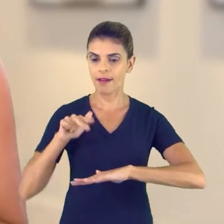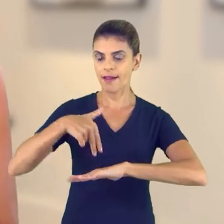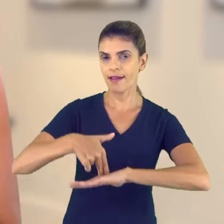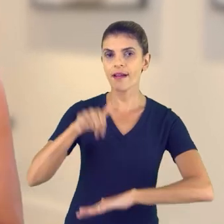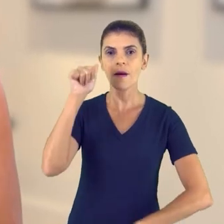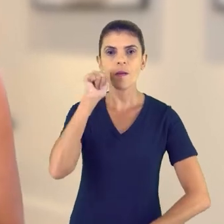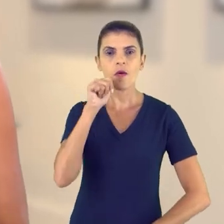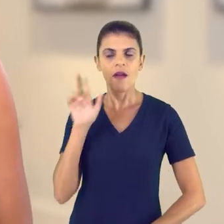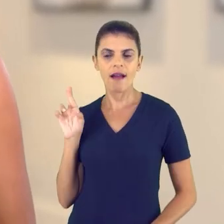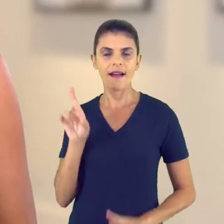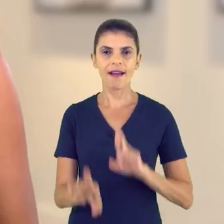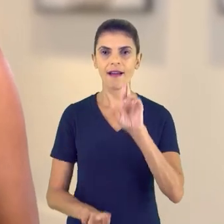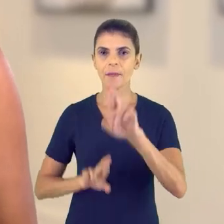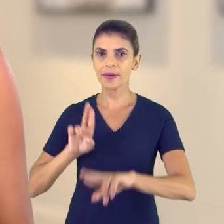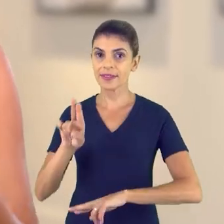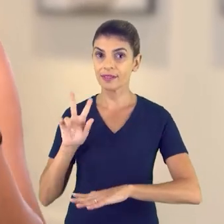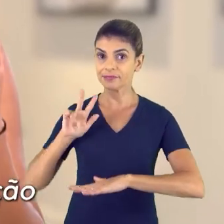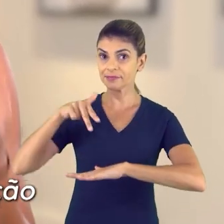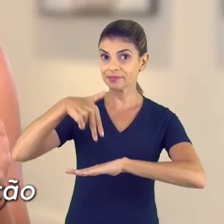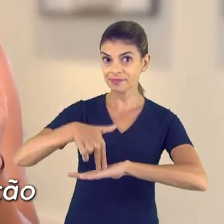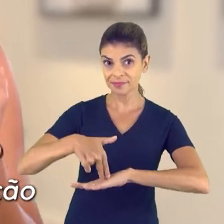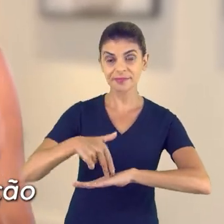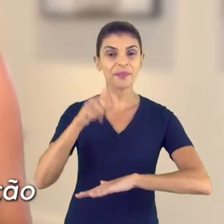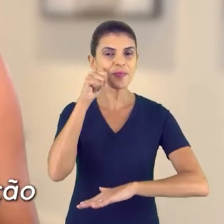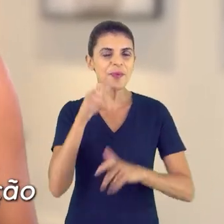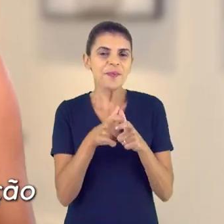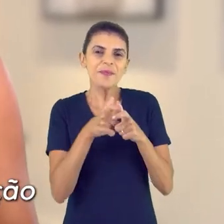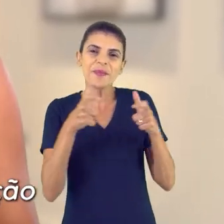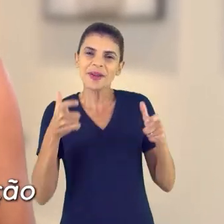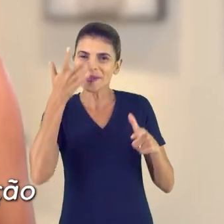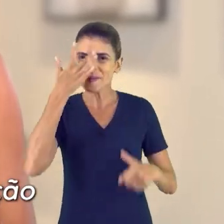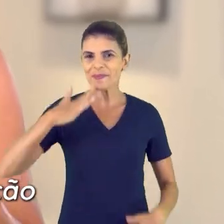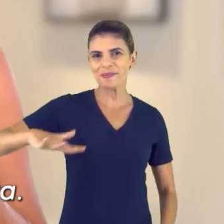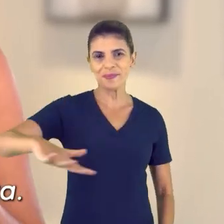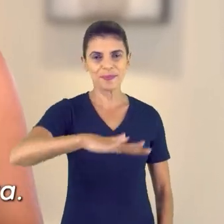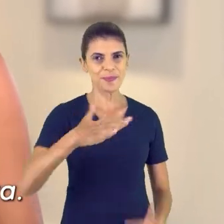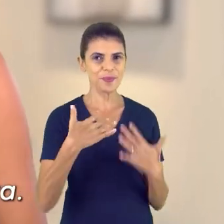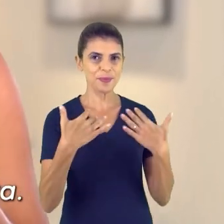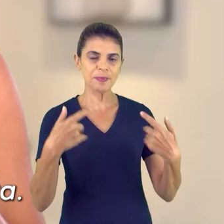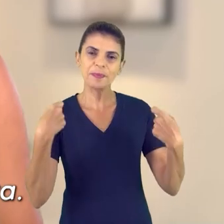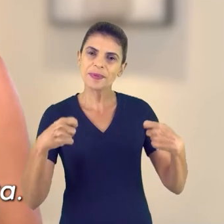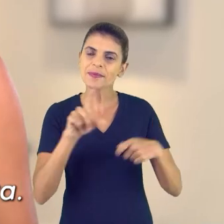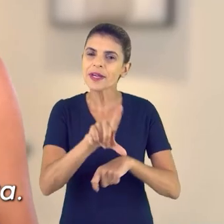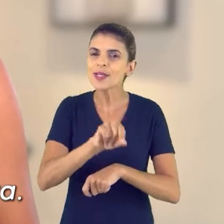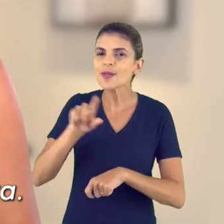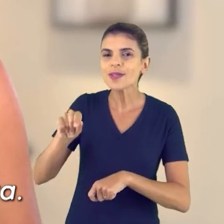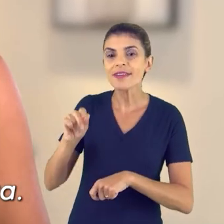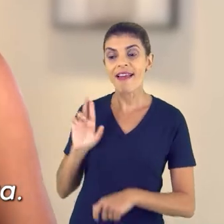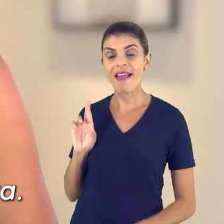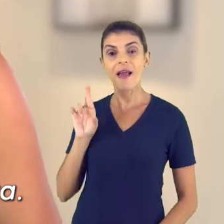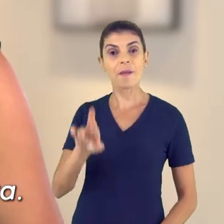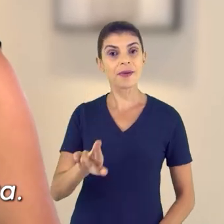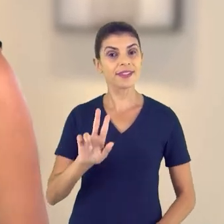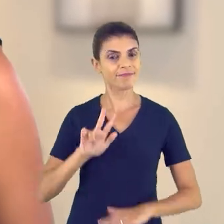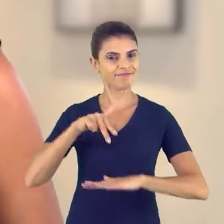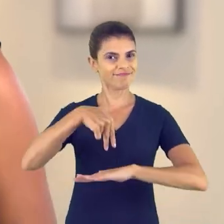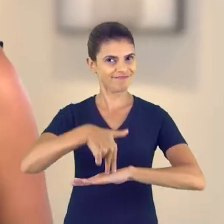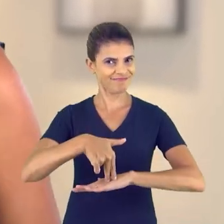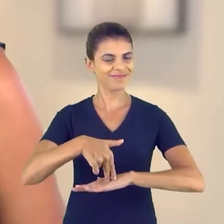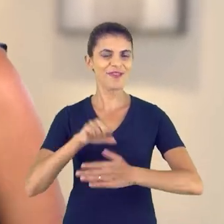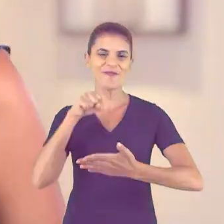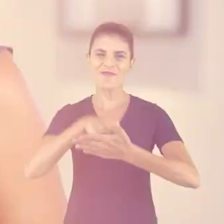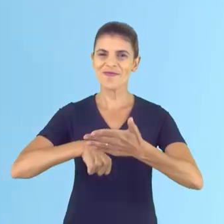que precisa de mais representatividade. Somos a maioria da população e precisamos escolher quem melhor nos representa.